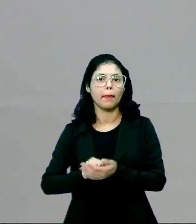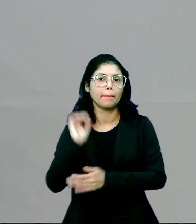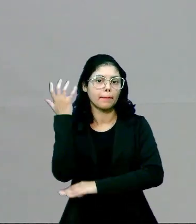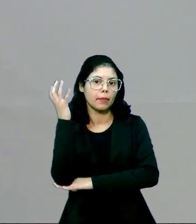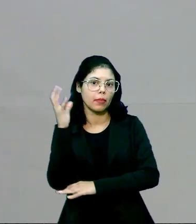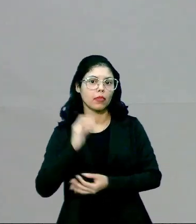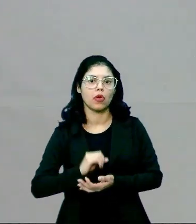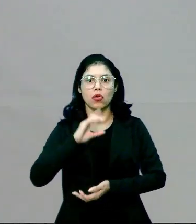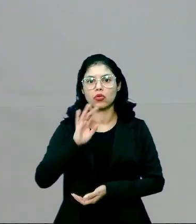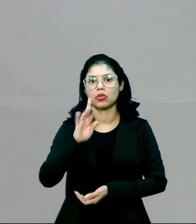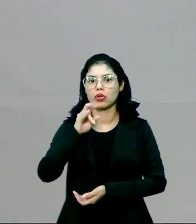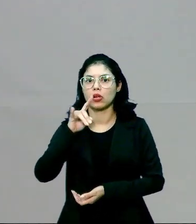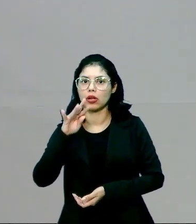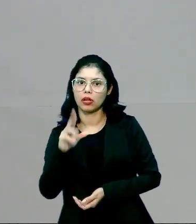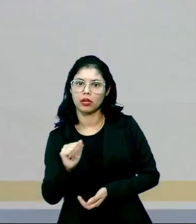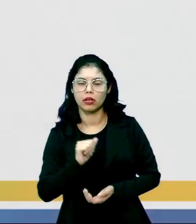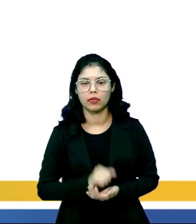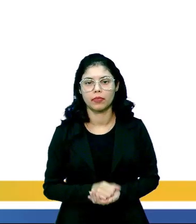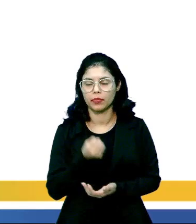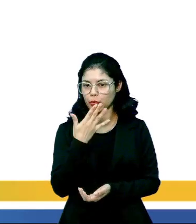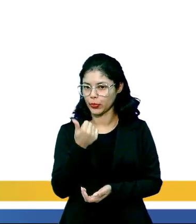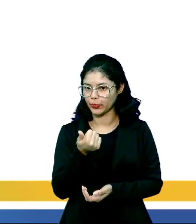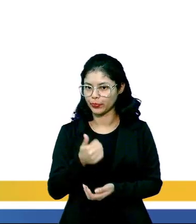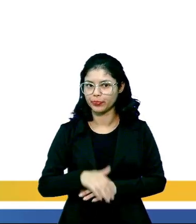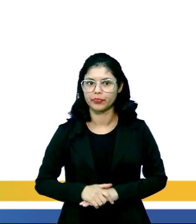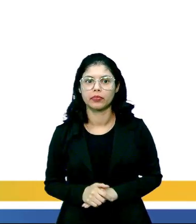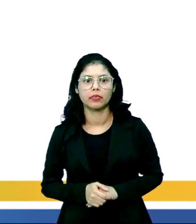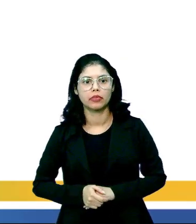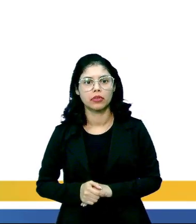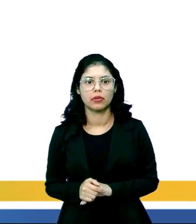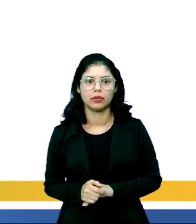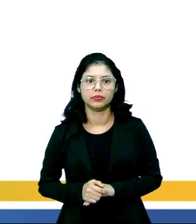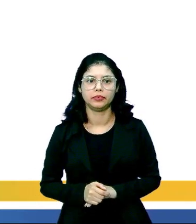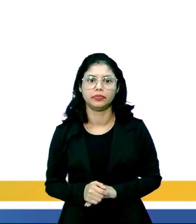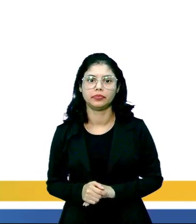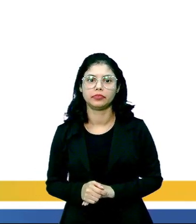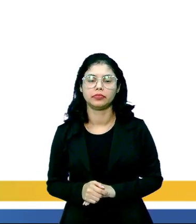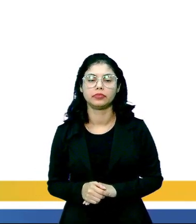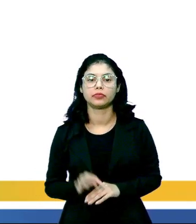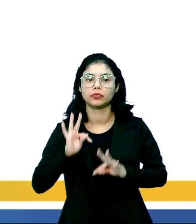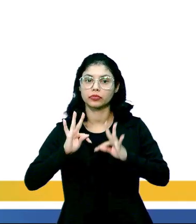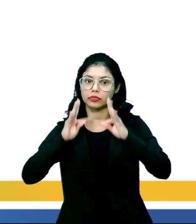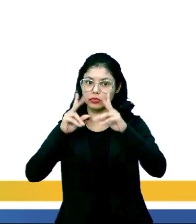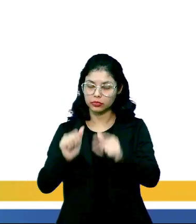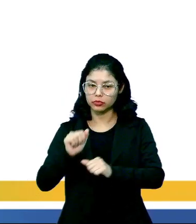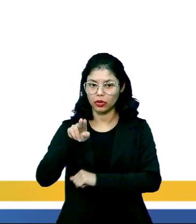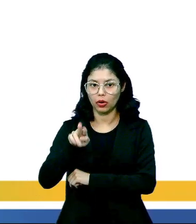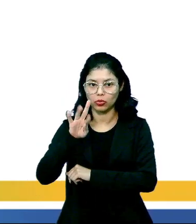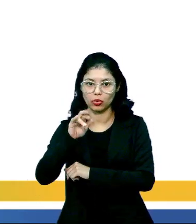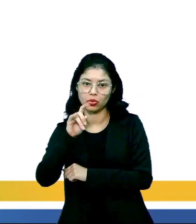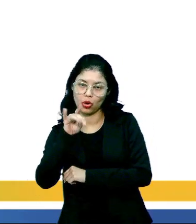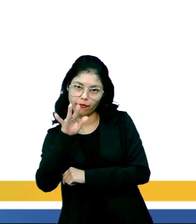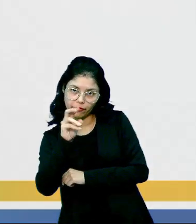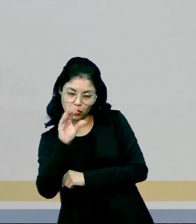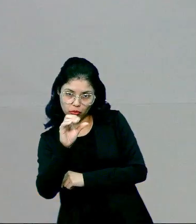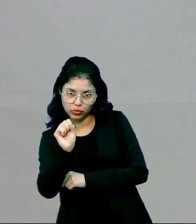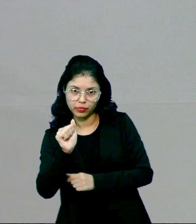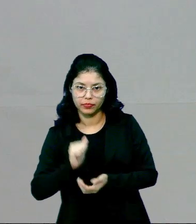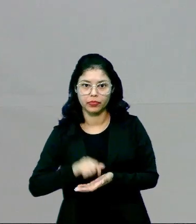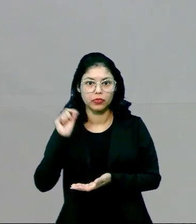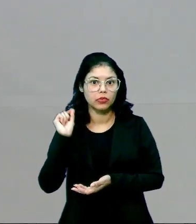temos os cloroplastos, os vacúolos, tá certo? São todos, né, autotrófos.